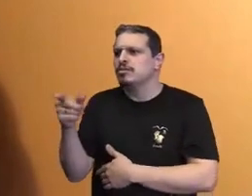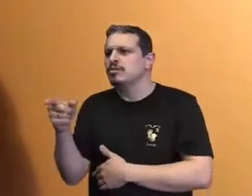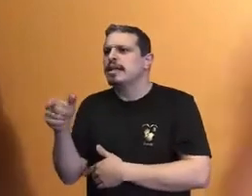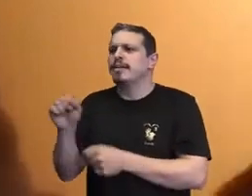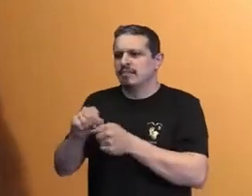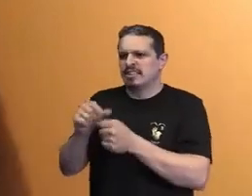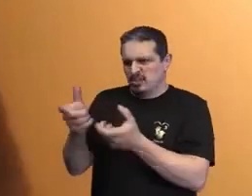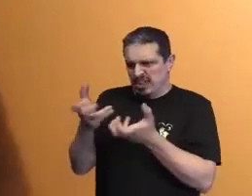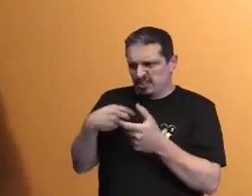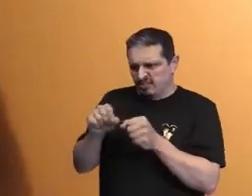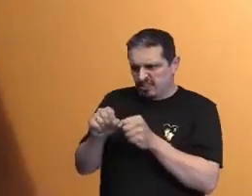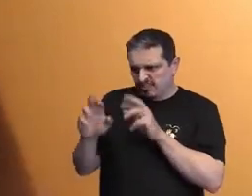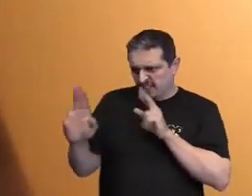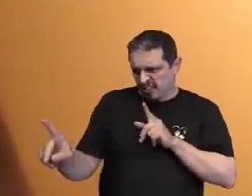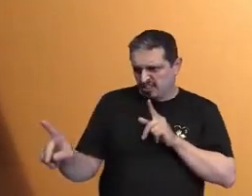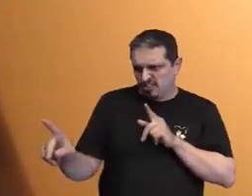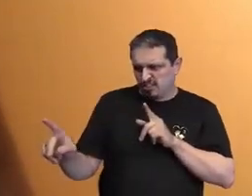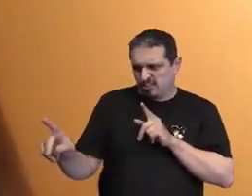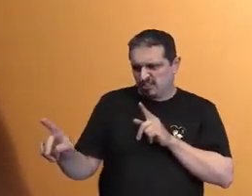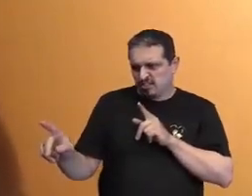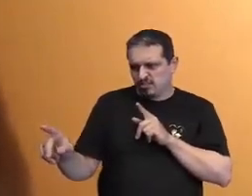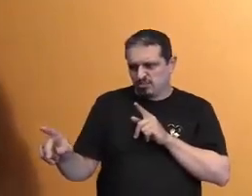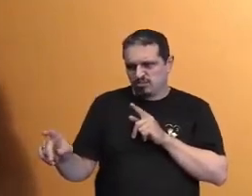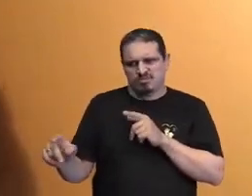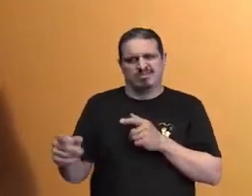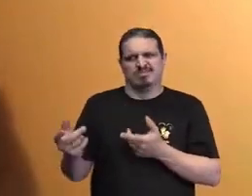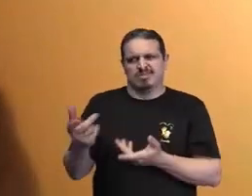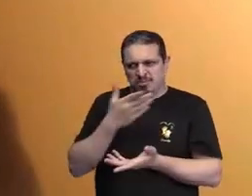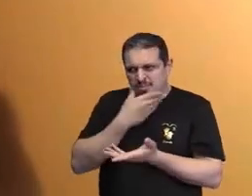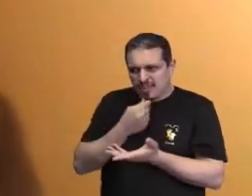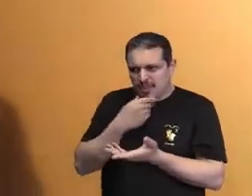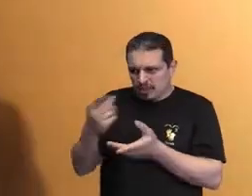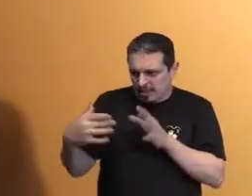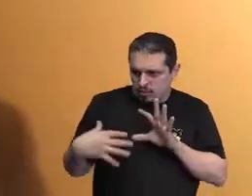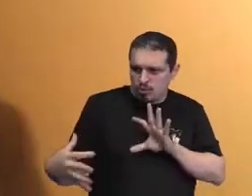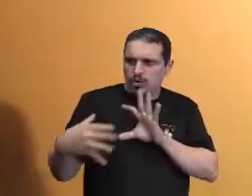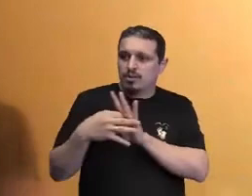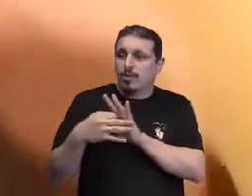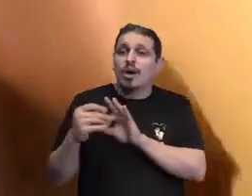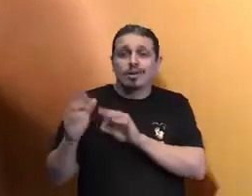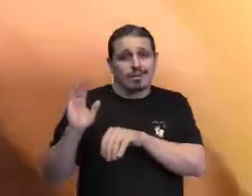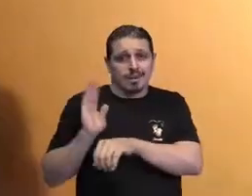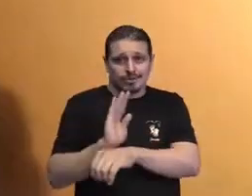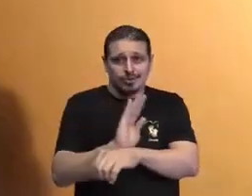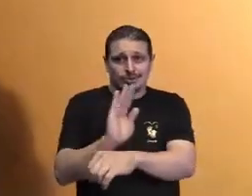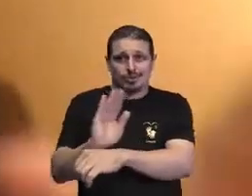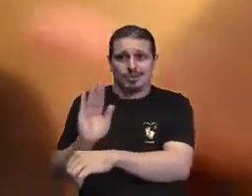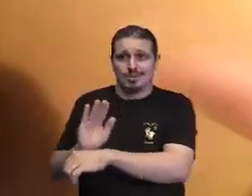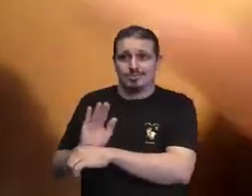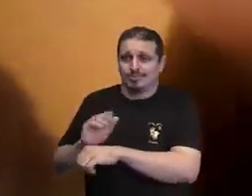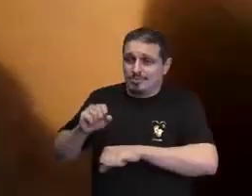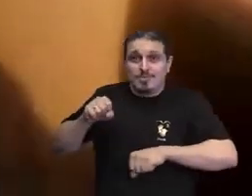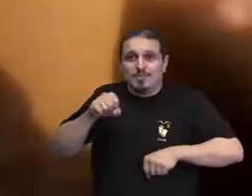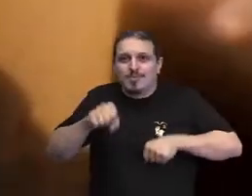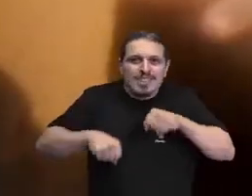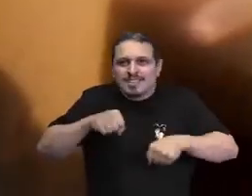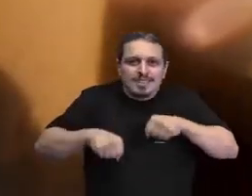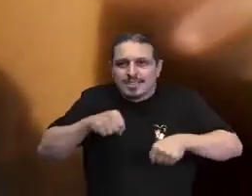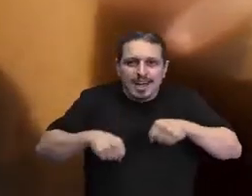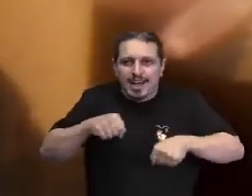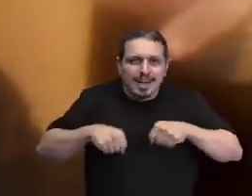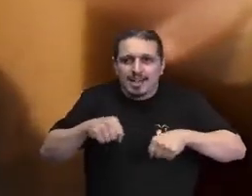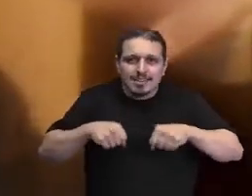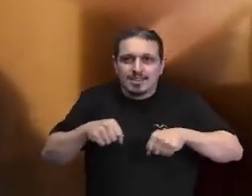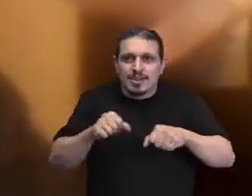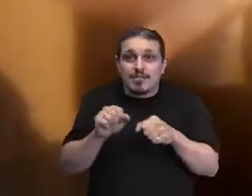diferentes, e elas são diferentes, não são desiguais. E aí eles estão todos correndo nas bicicletas, e de repente eles são